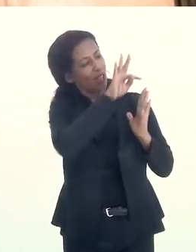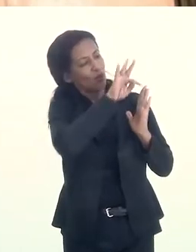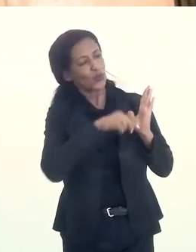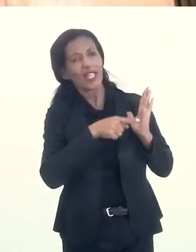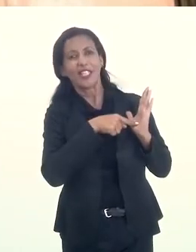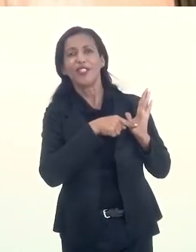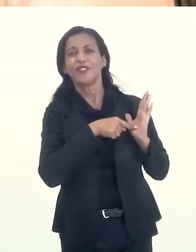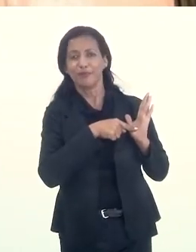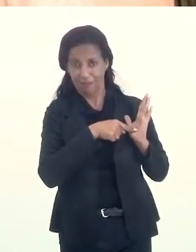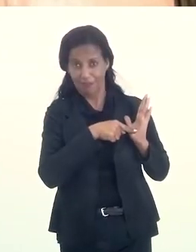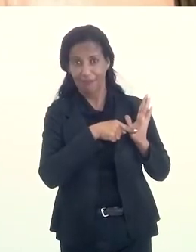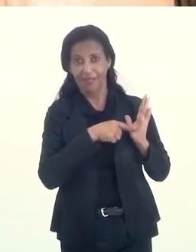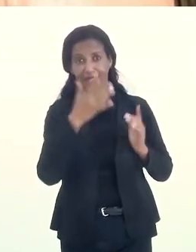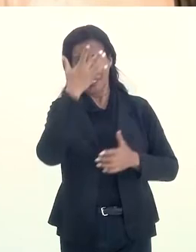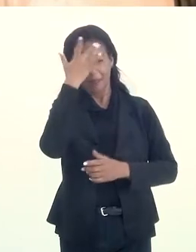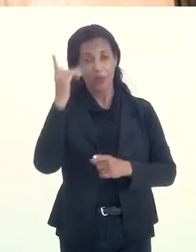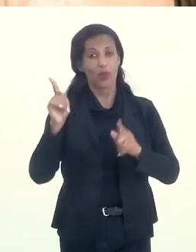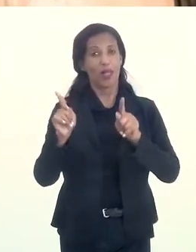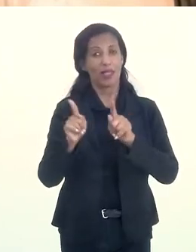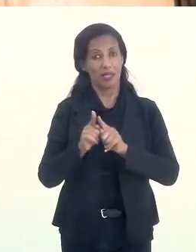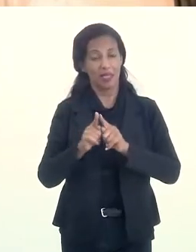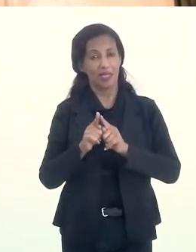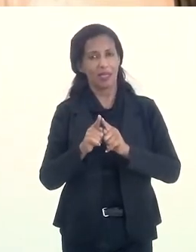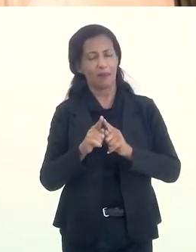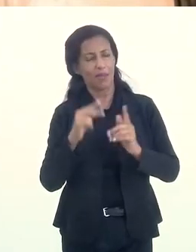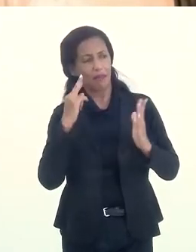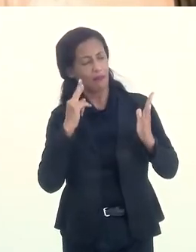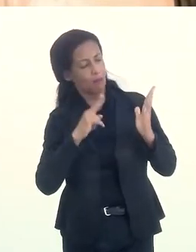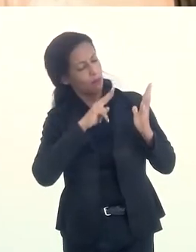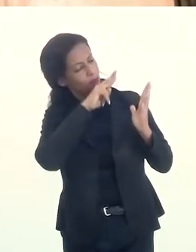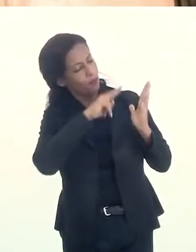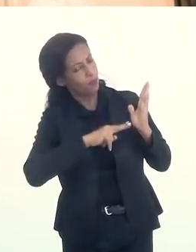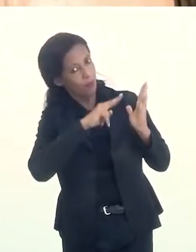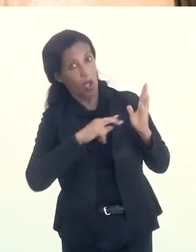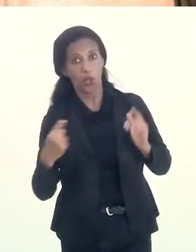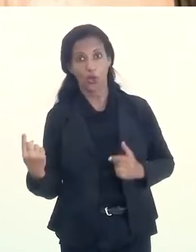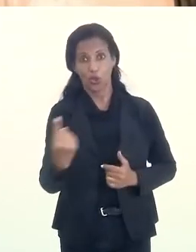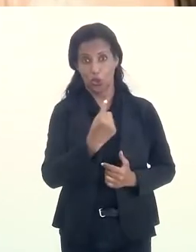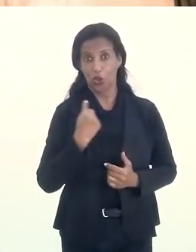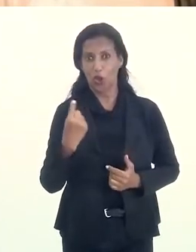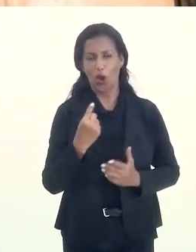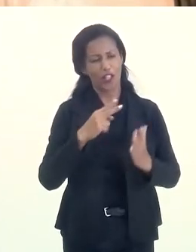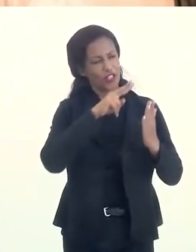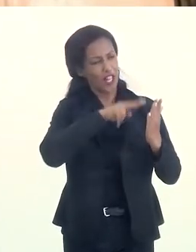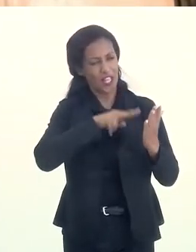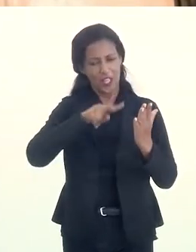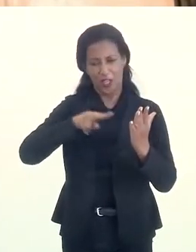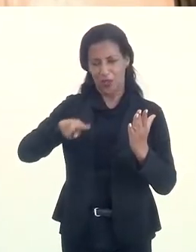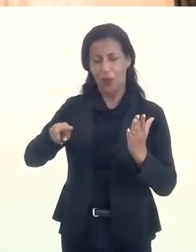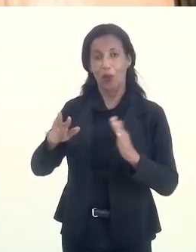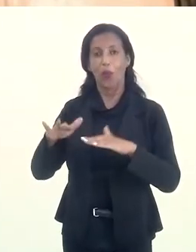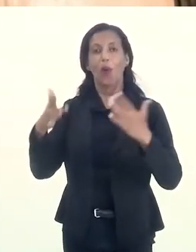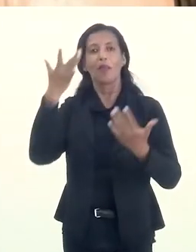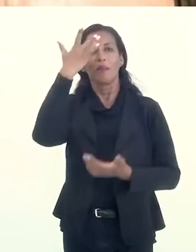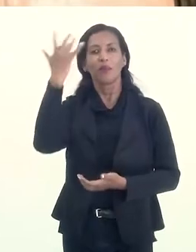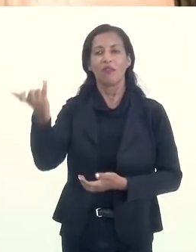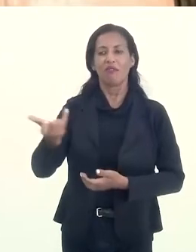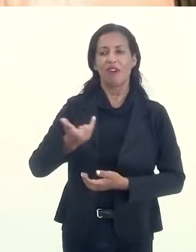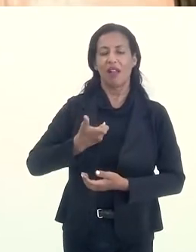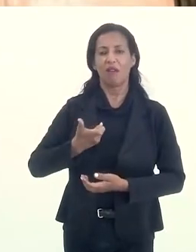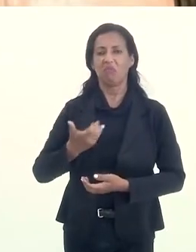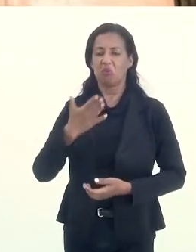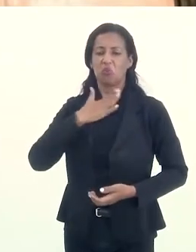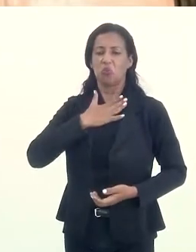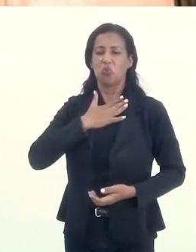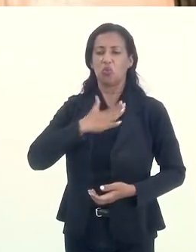estava emitida. E a pessoa também que ouve, nós, leitores, quando alguém diz